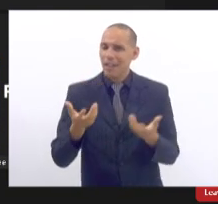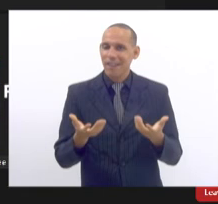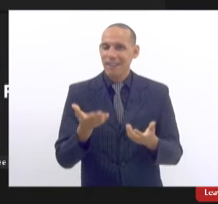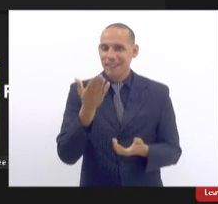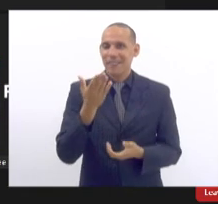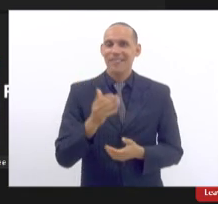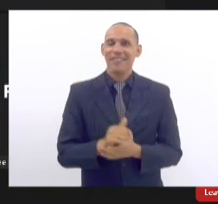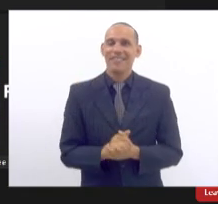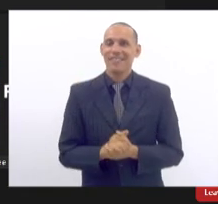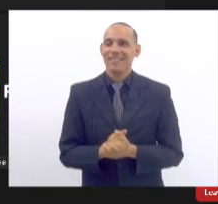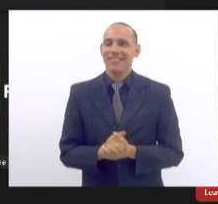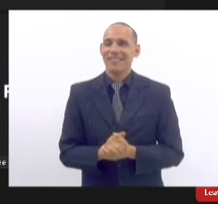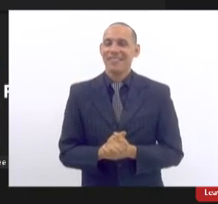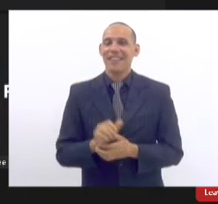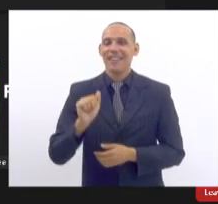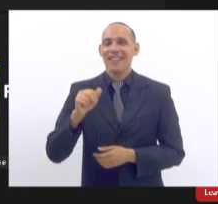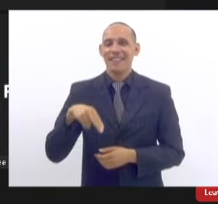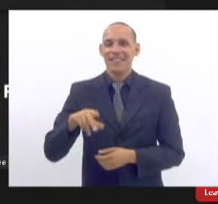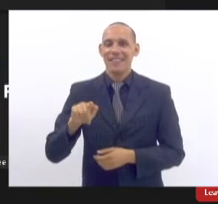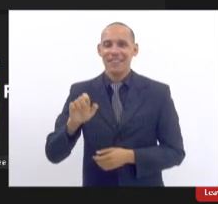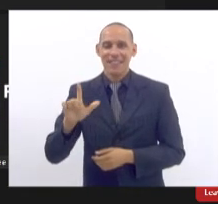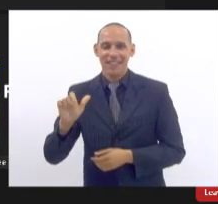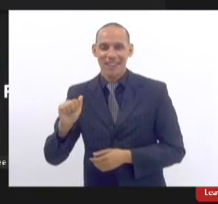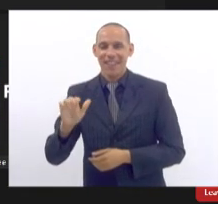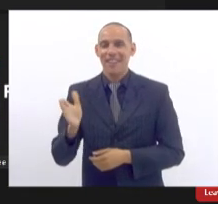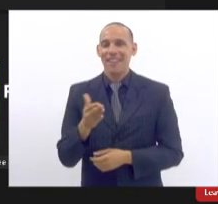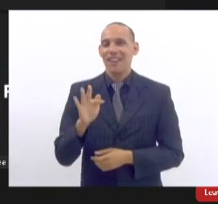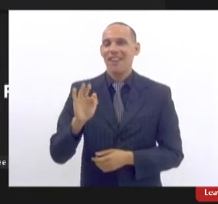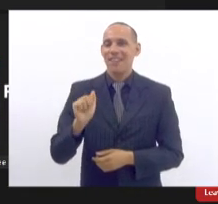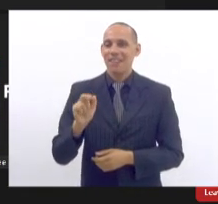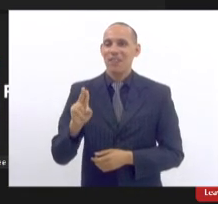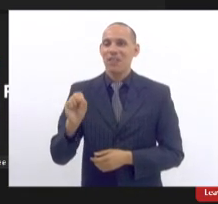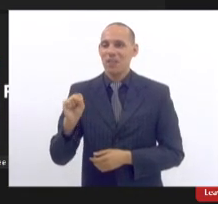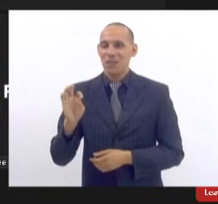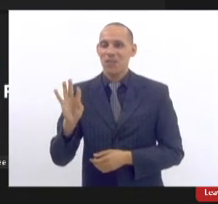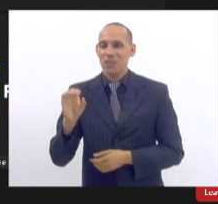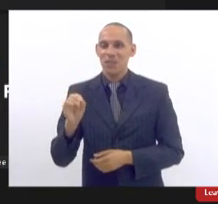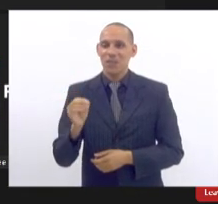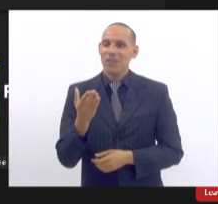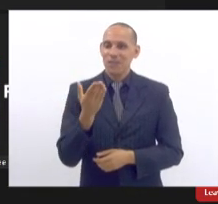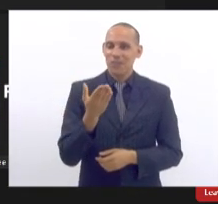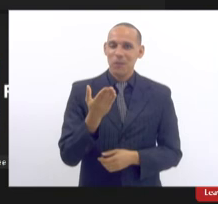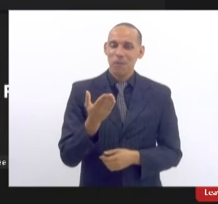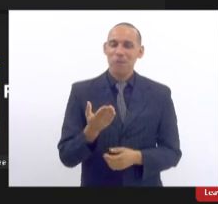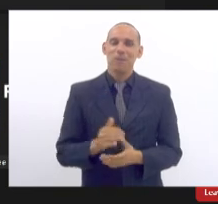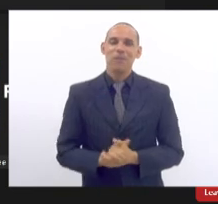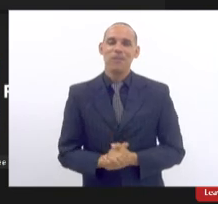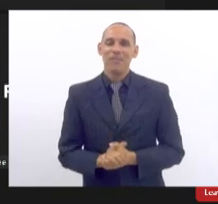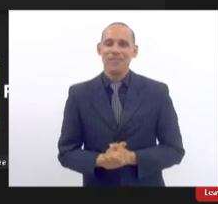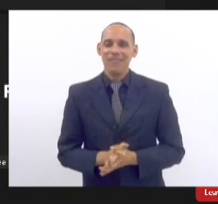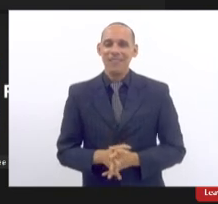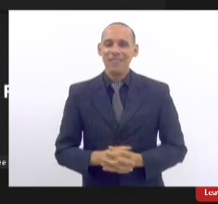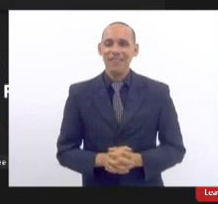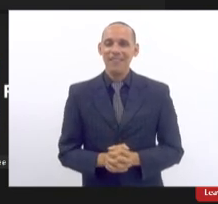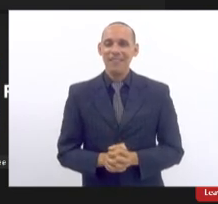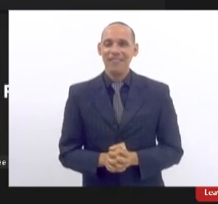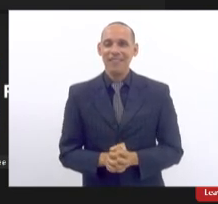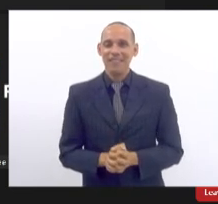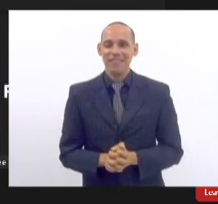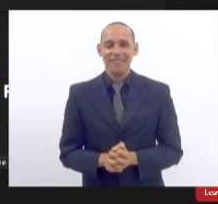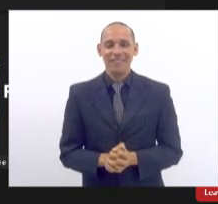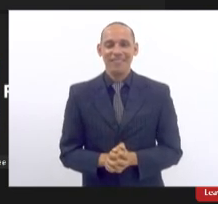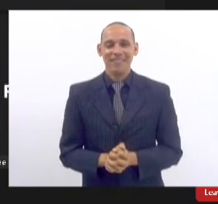então vamos ouvir a Ângela Fausto está aqui é verdade é verdade Ângela Fausto a palavra é sua tá